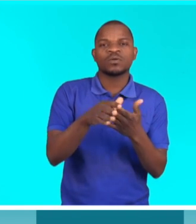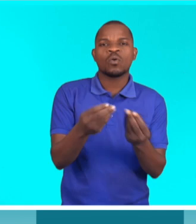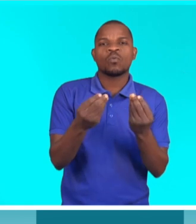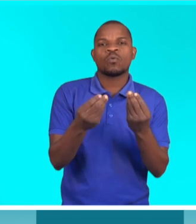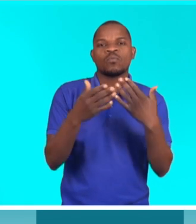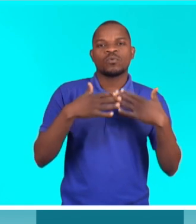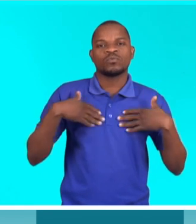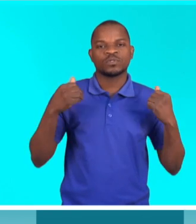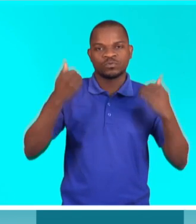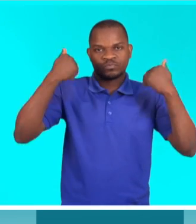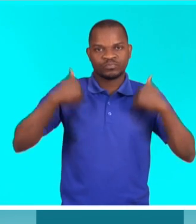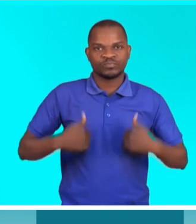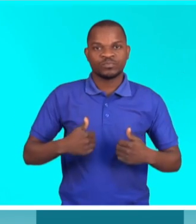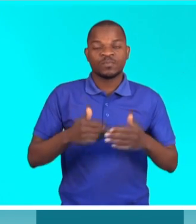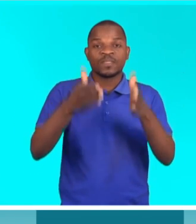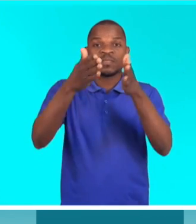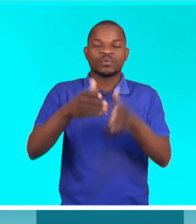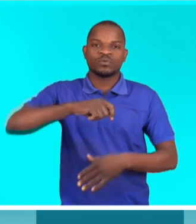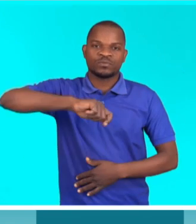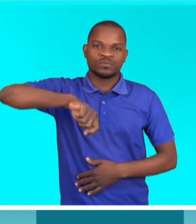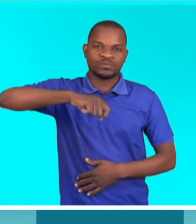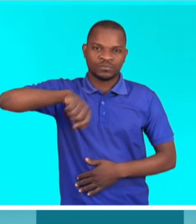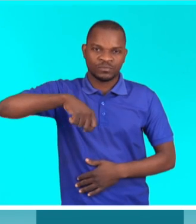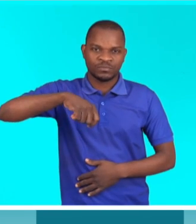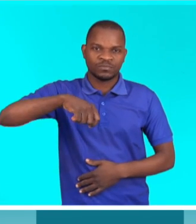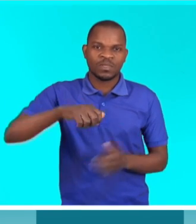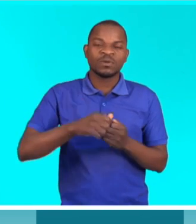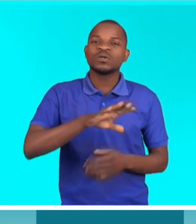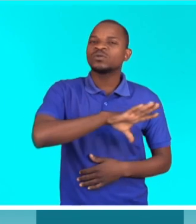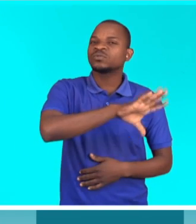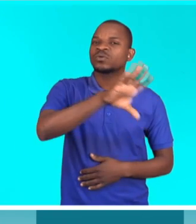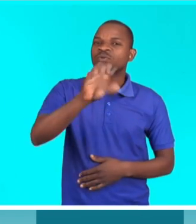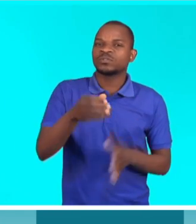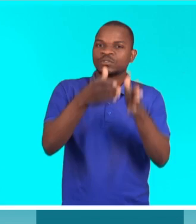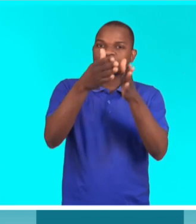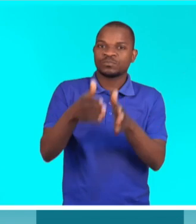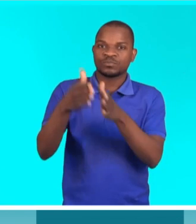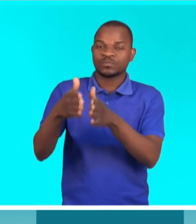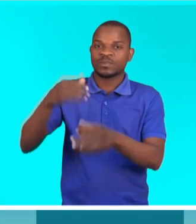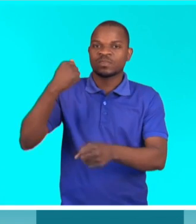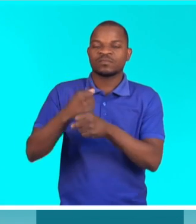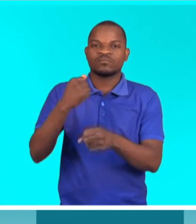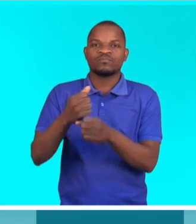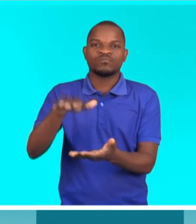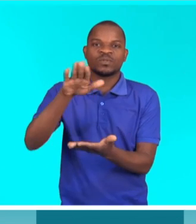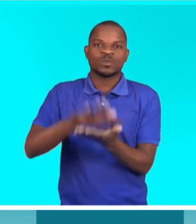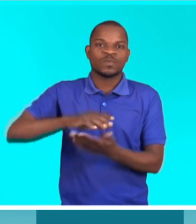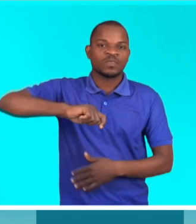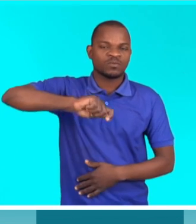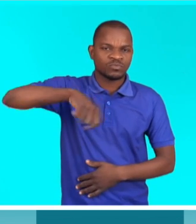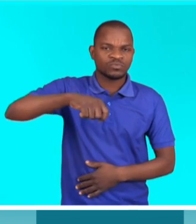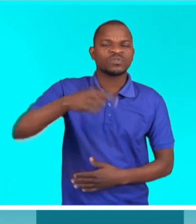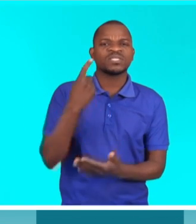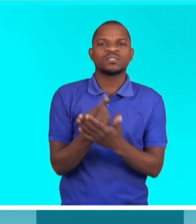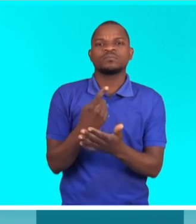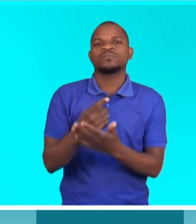manipulador. Então, todos que estão aqui a trabalhar na cozinha possuem cartão